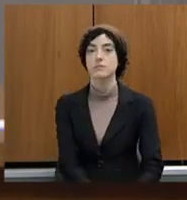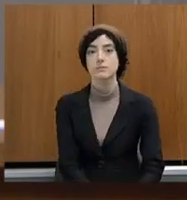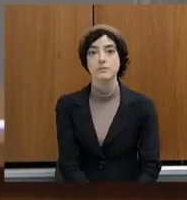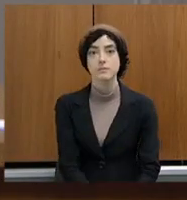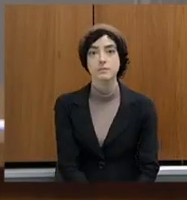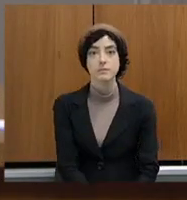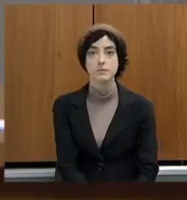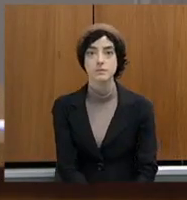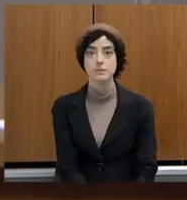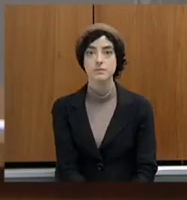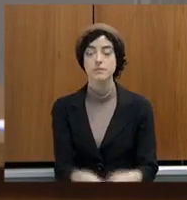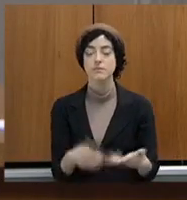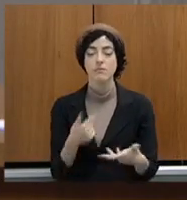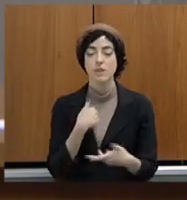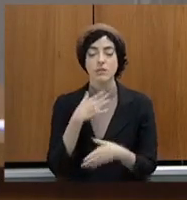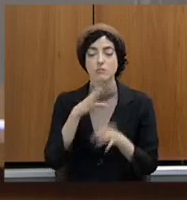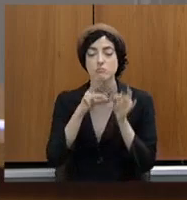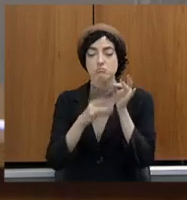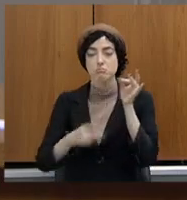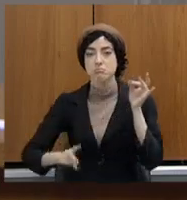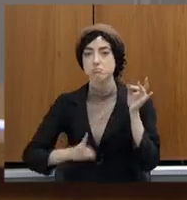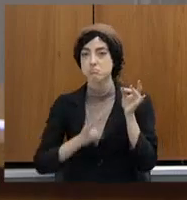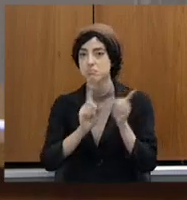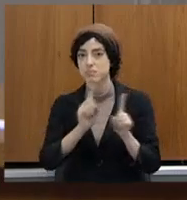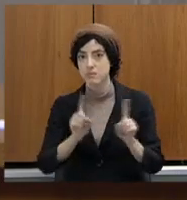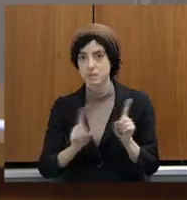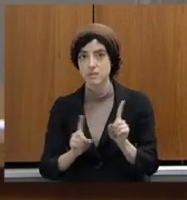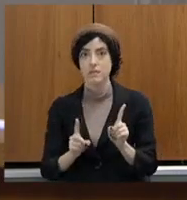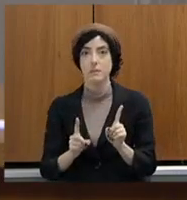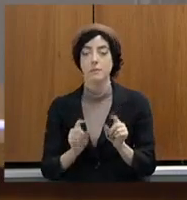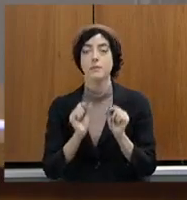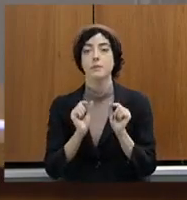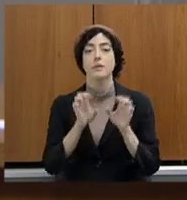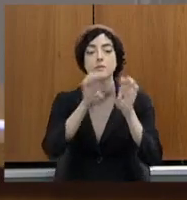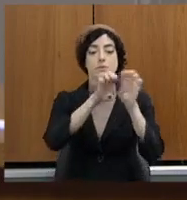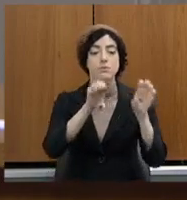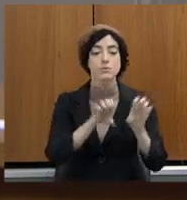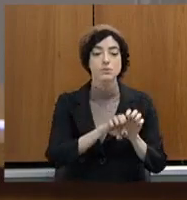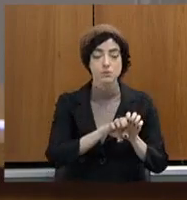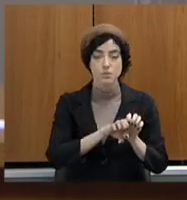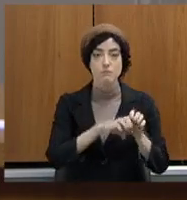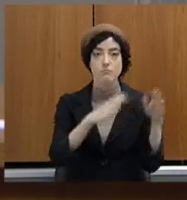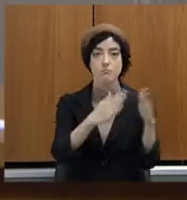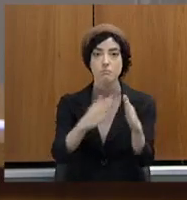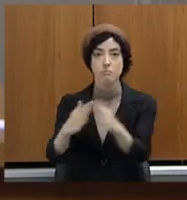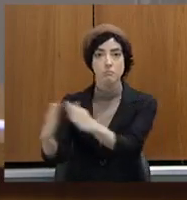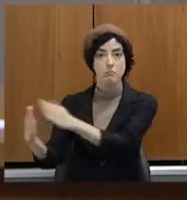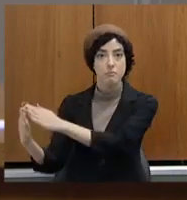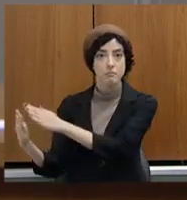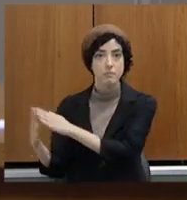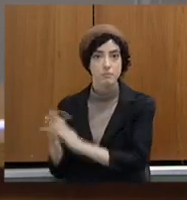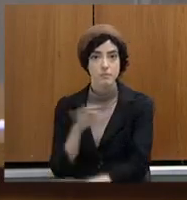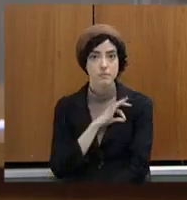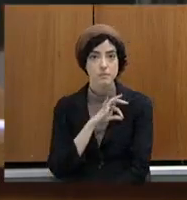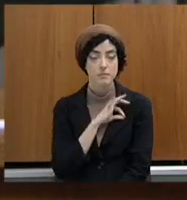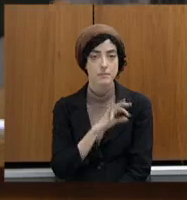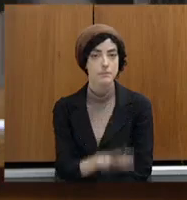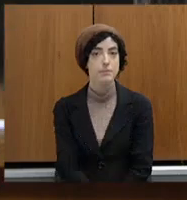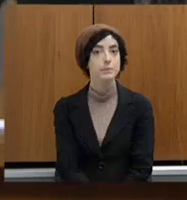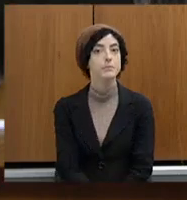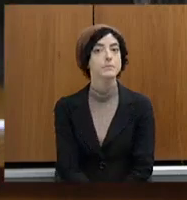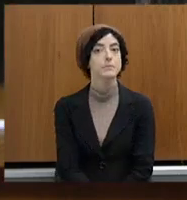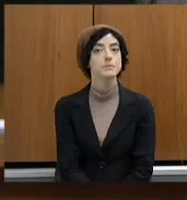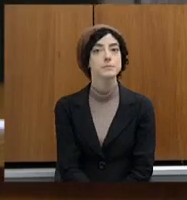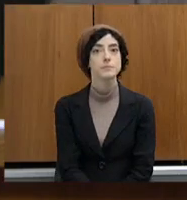alongar, sobre estrutura de unidades, o governador do Estado,